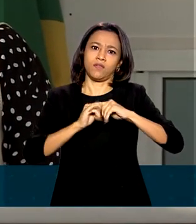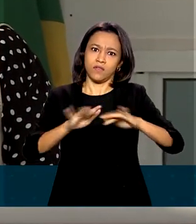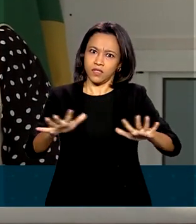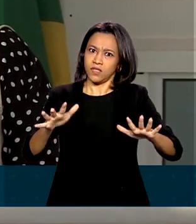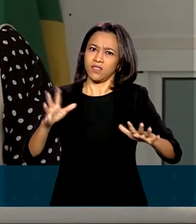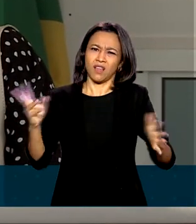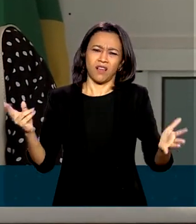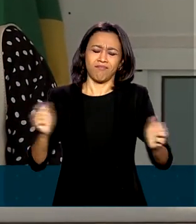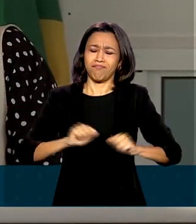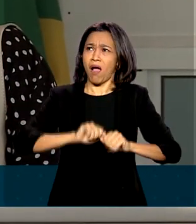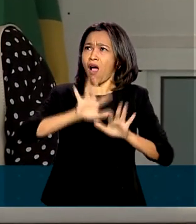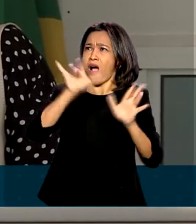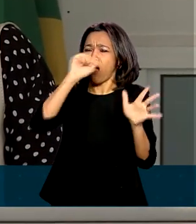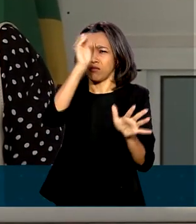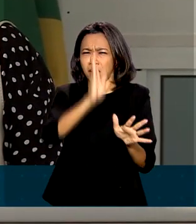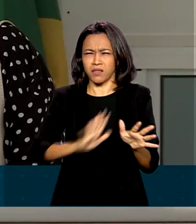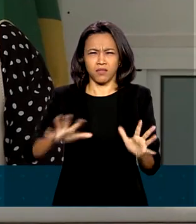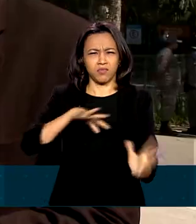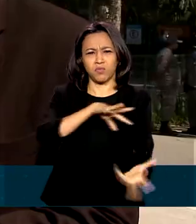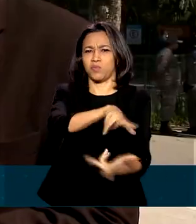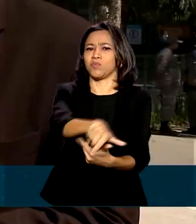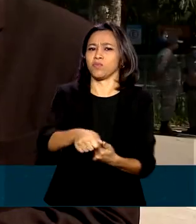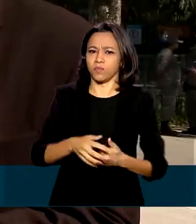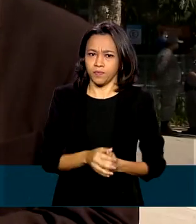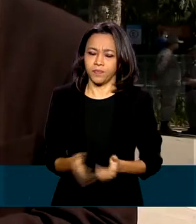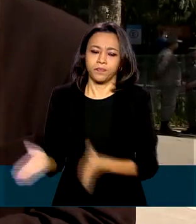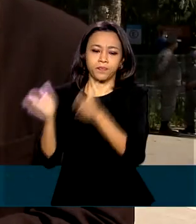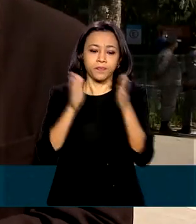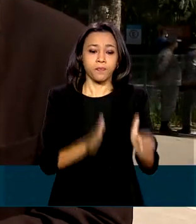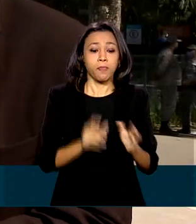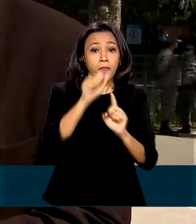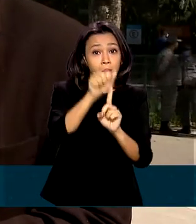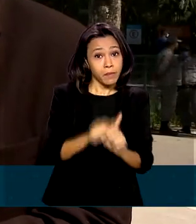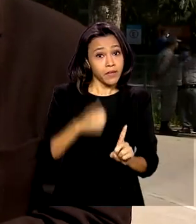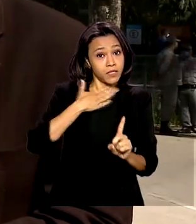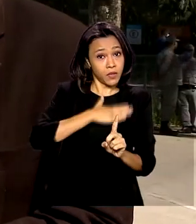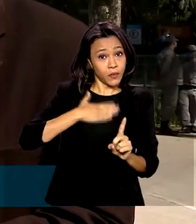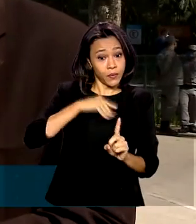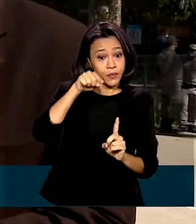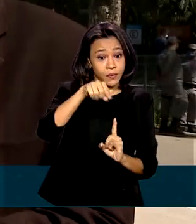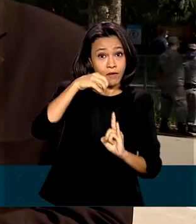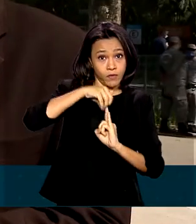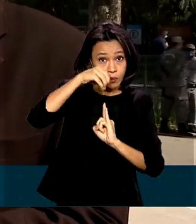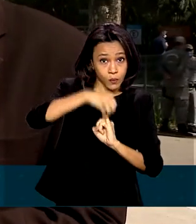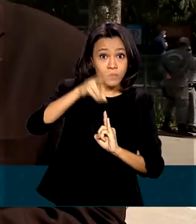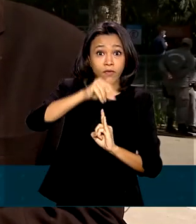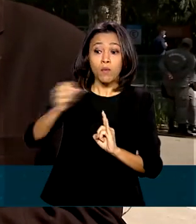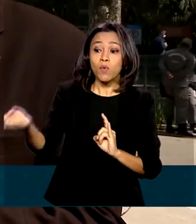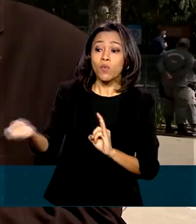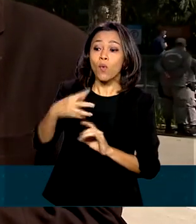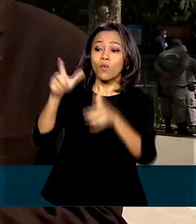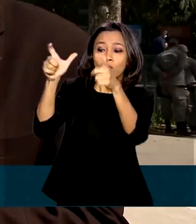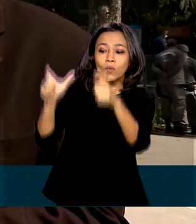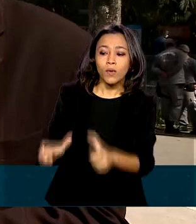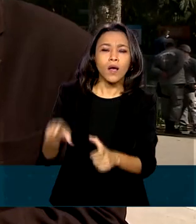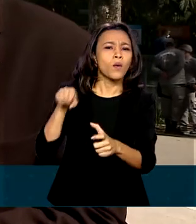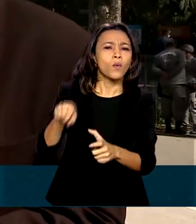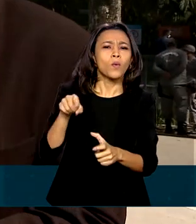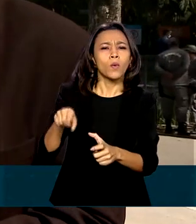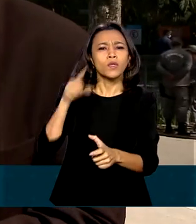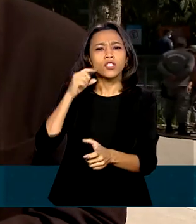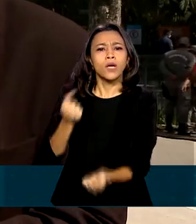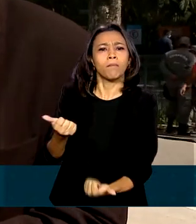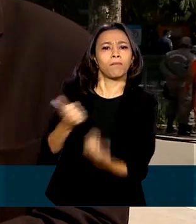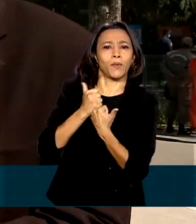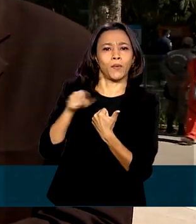nosso país e que aflige o mundo. Ainda no mês de agosto, a Fiocruz vai inaugurar uma nova unidade de apoio ao diagnóstico da Covid